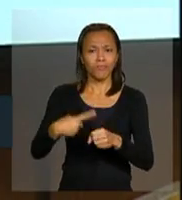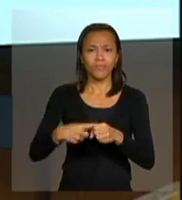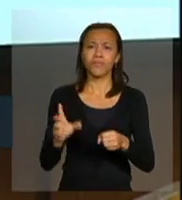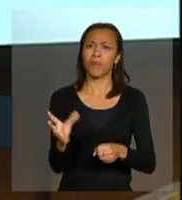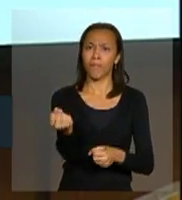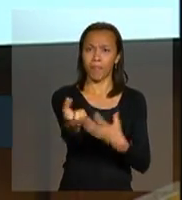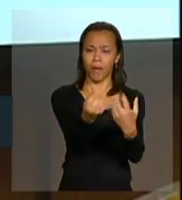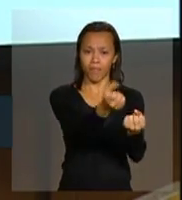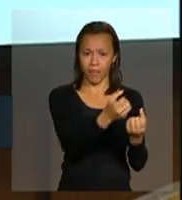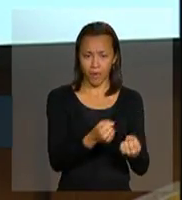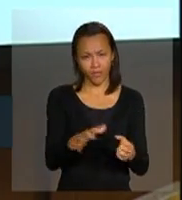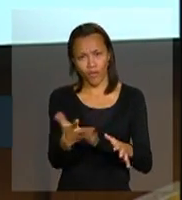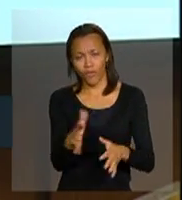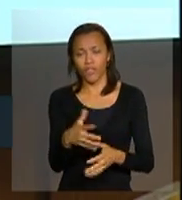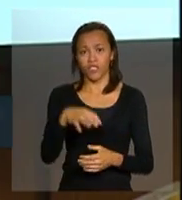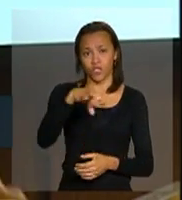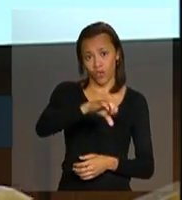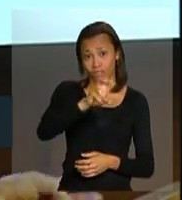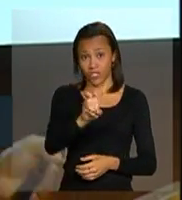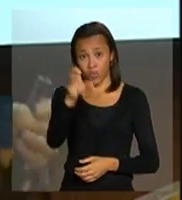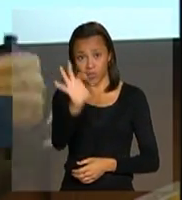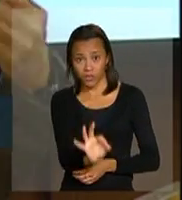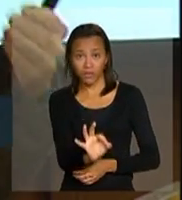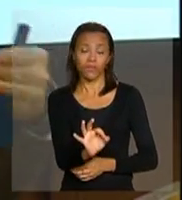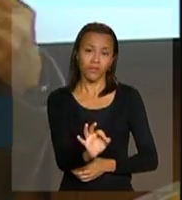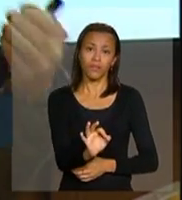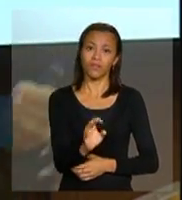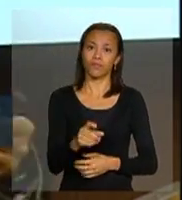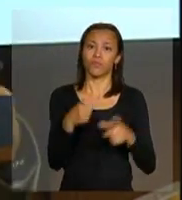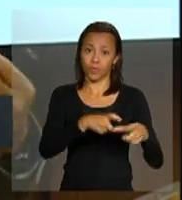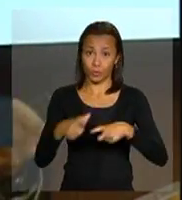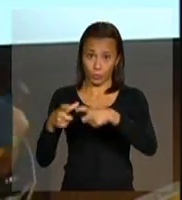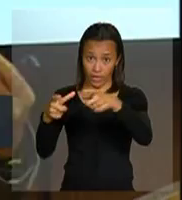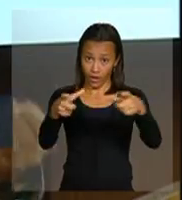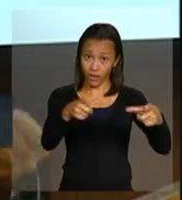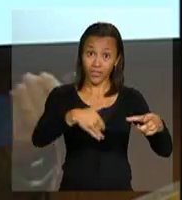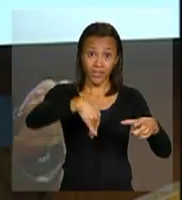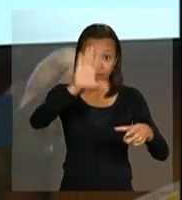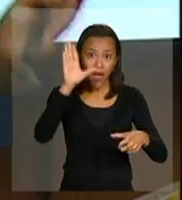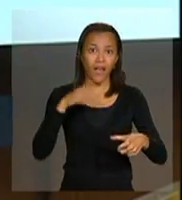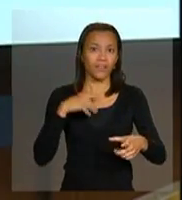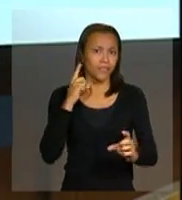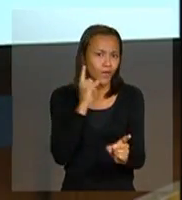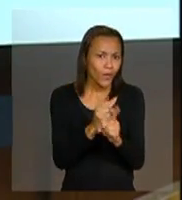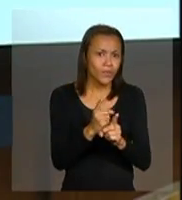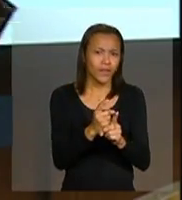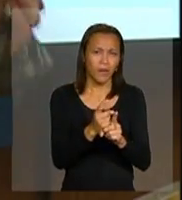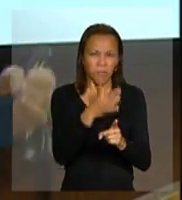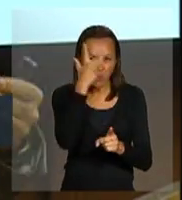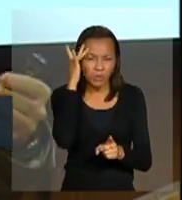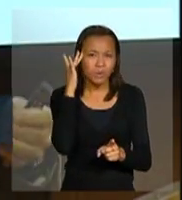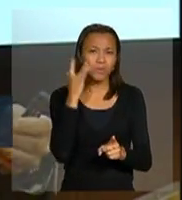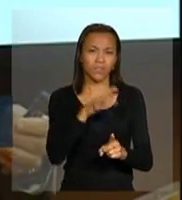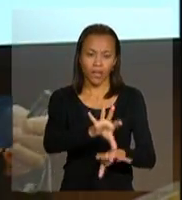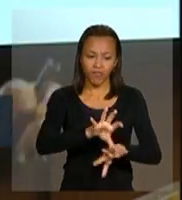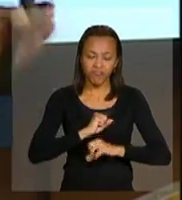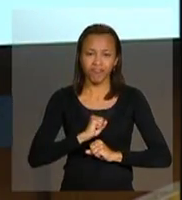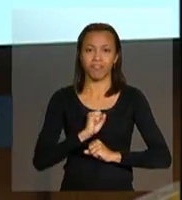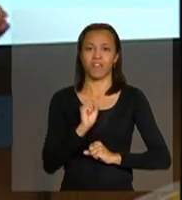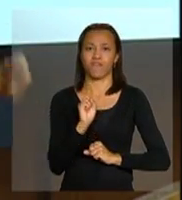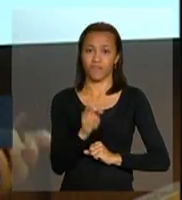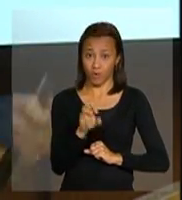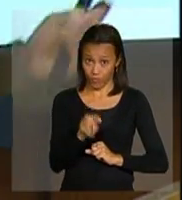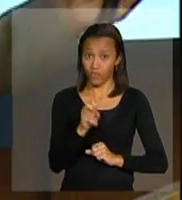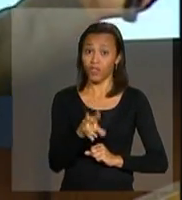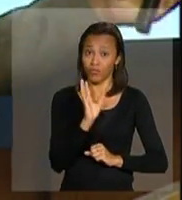90, talvez 90, 95% dos locais onde tem mais chance de encontrar populações que possam estar infectadas, mas